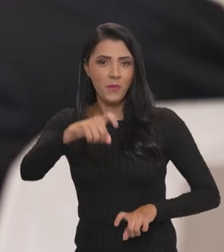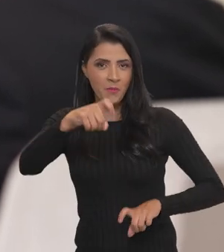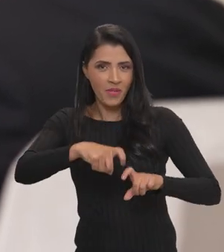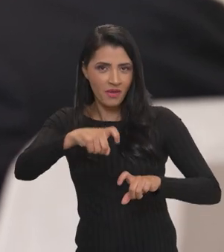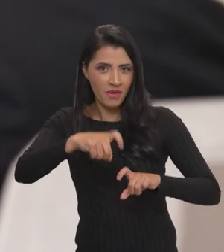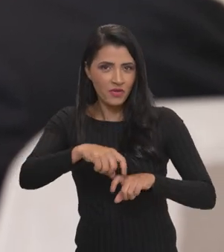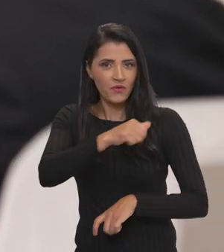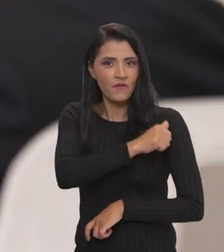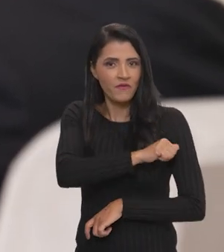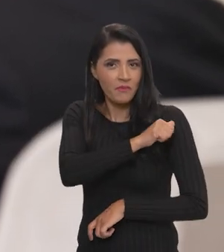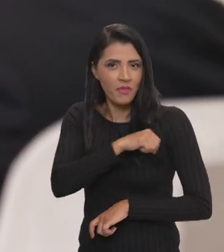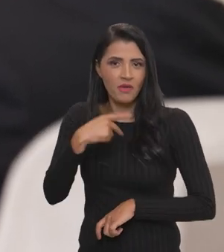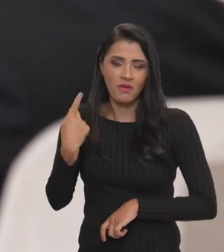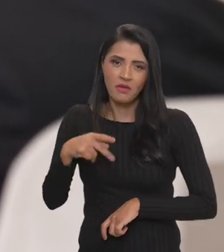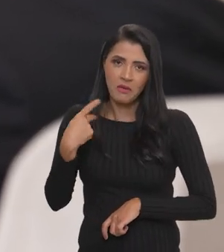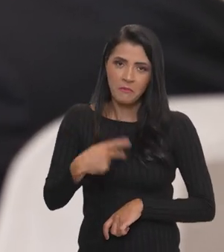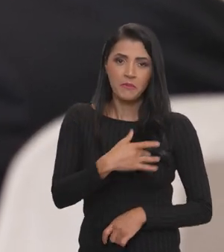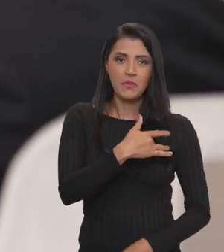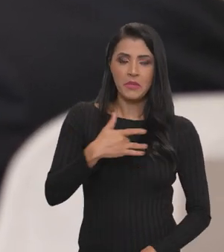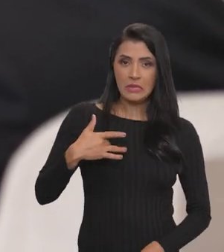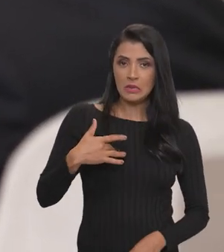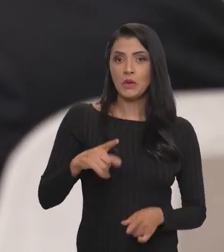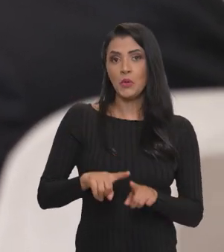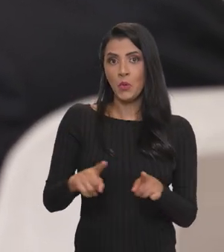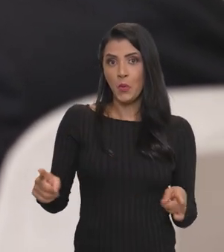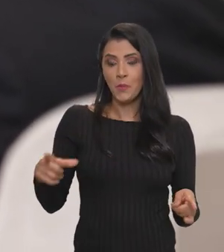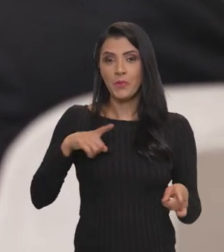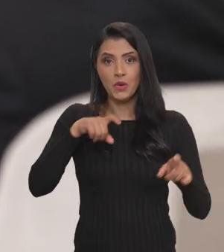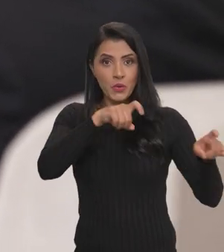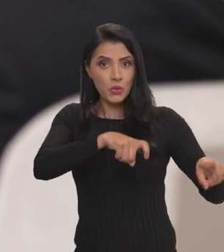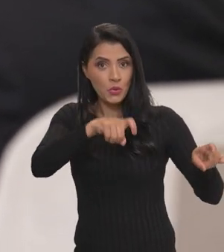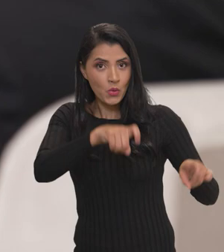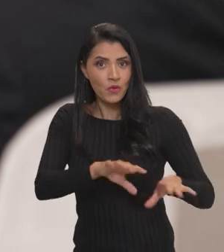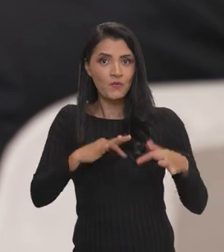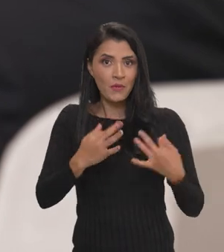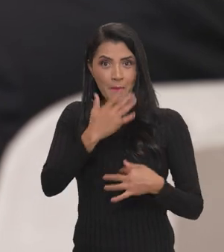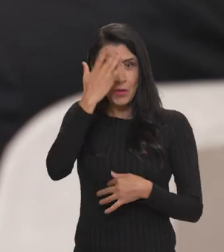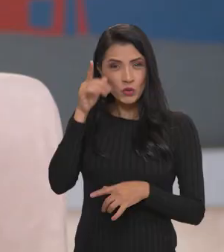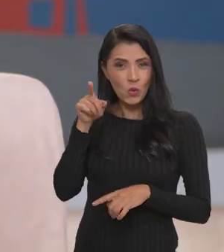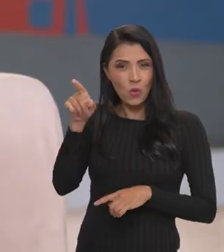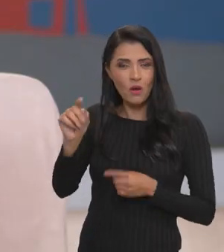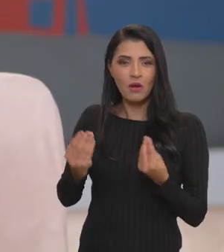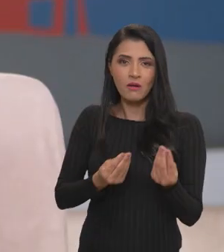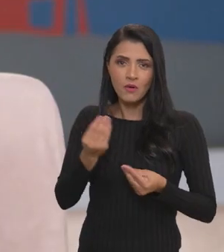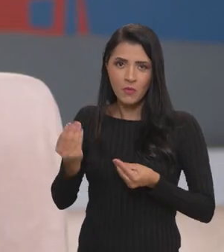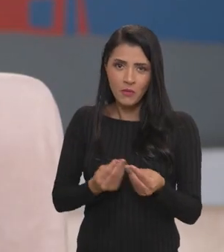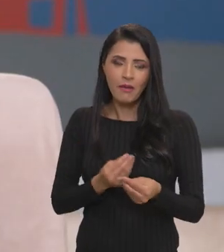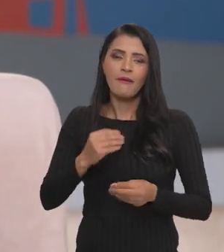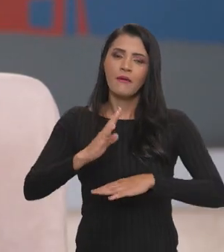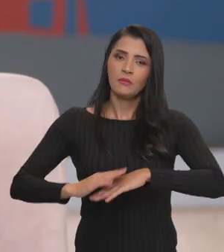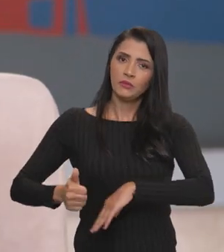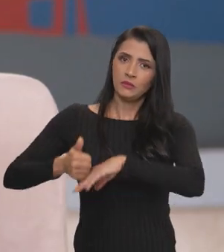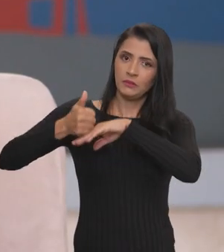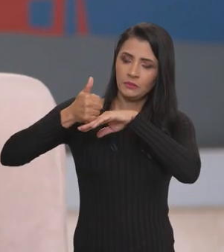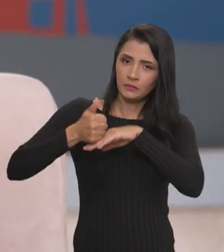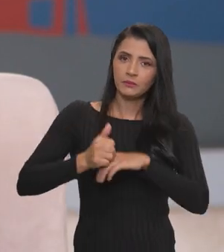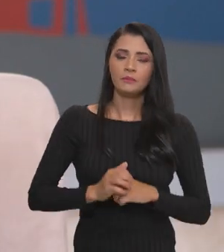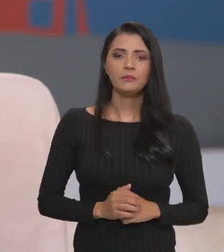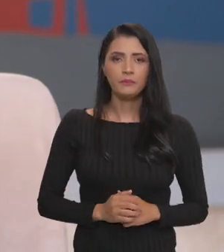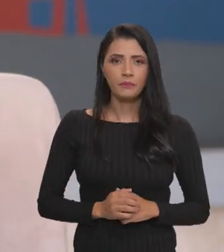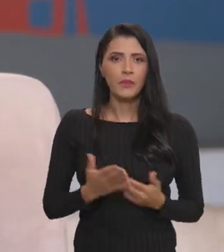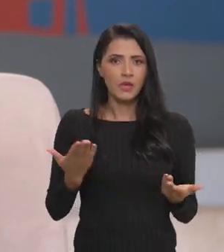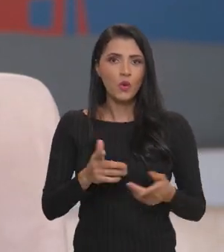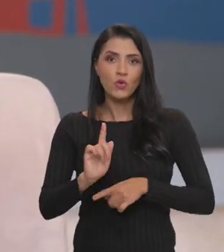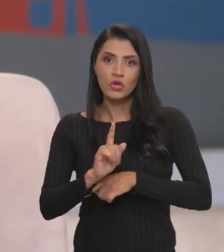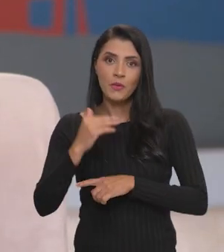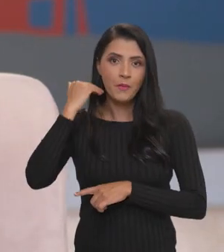enfermeira, é para a saúde, para a agricultura familiar, quem são os atores que estão lá na ponta é o profissional da assistência técnica e